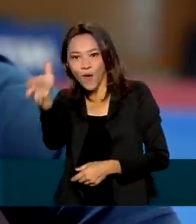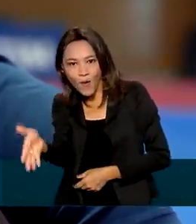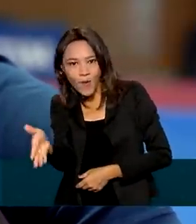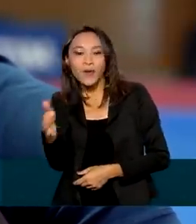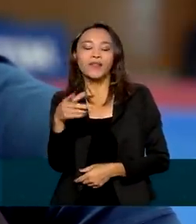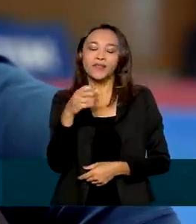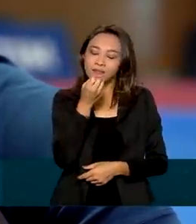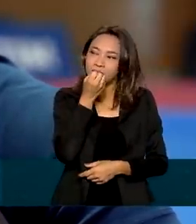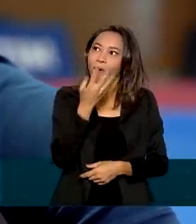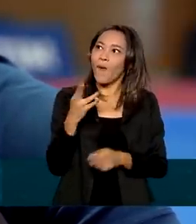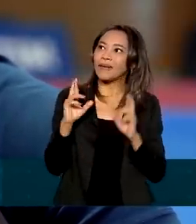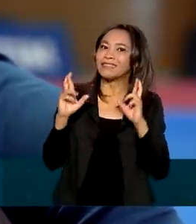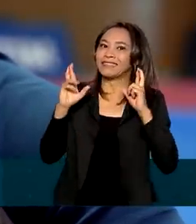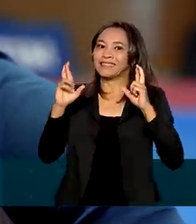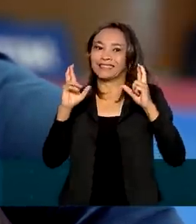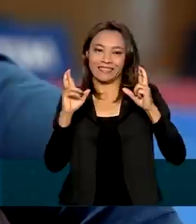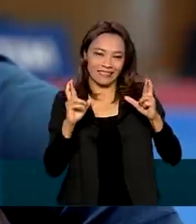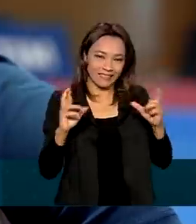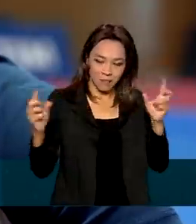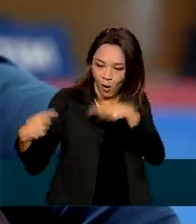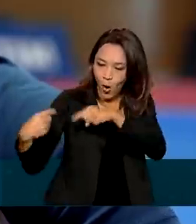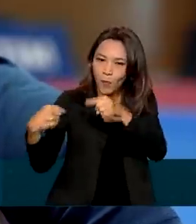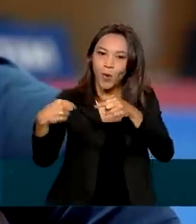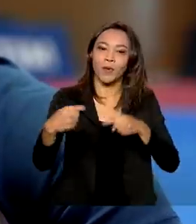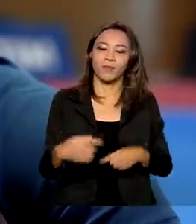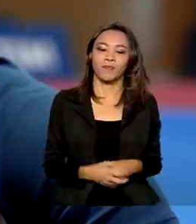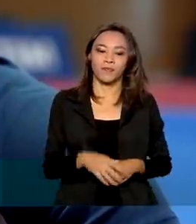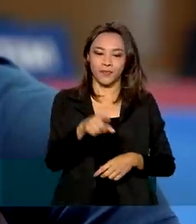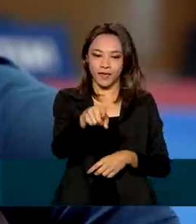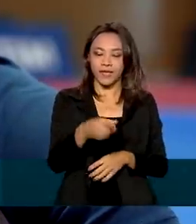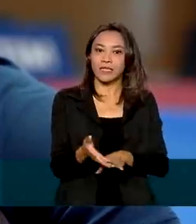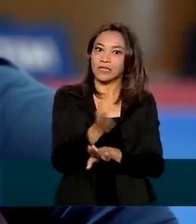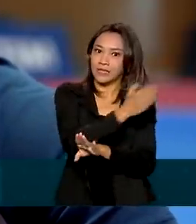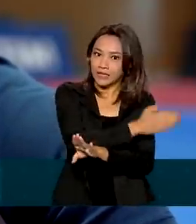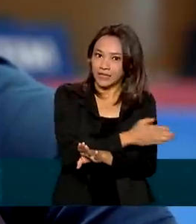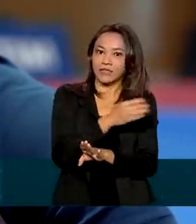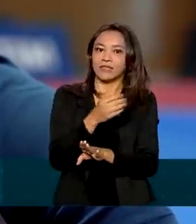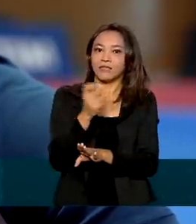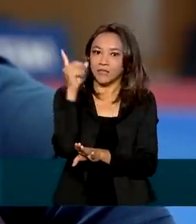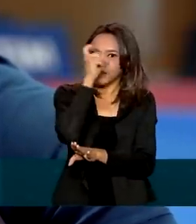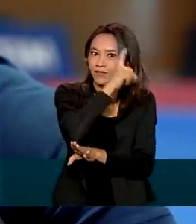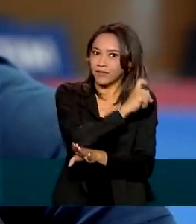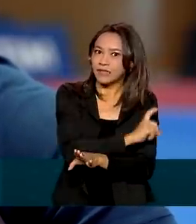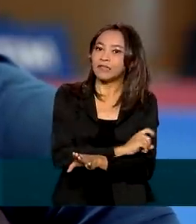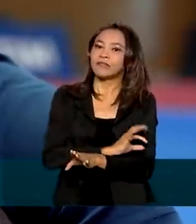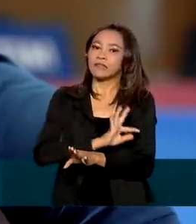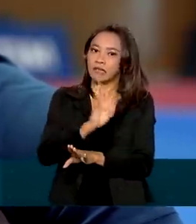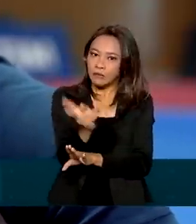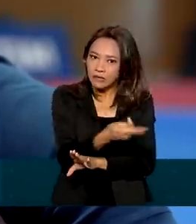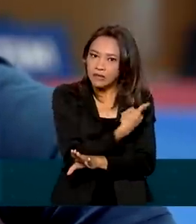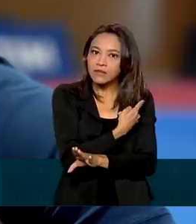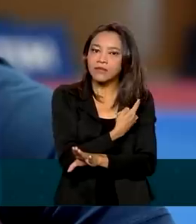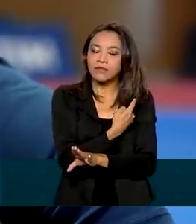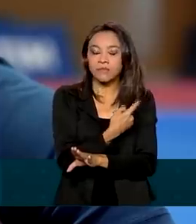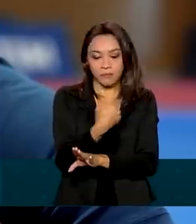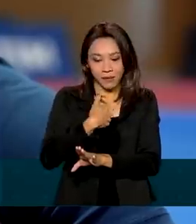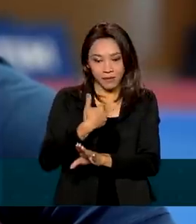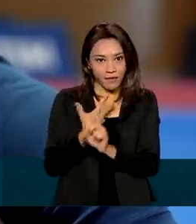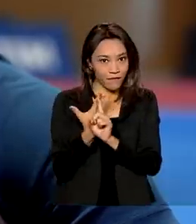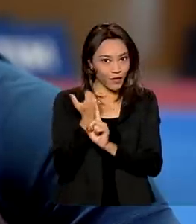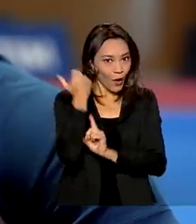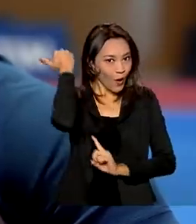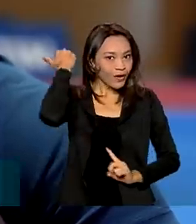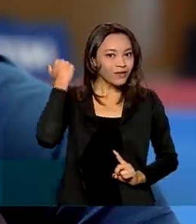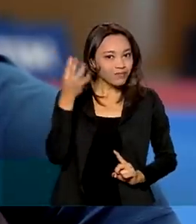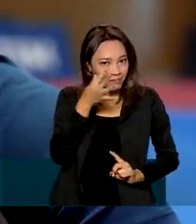expectativa em relação à competição. Depois de um ano tão difícil, até a situação que a gente tem enfrentado, para mim é uma grande vitória estar